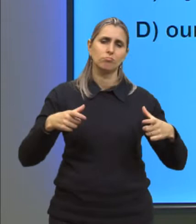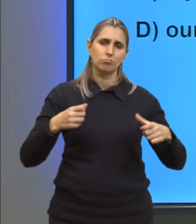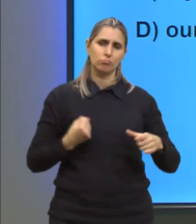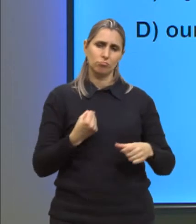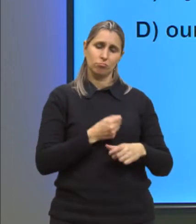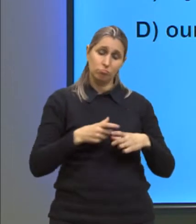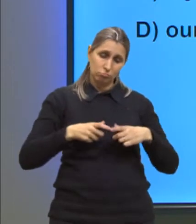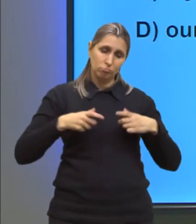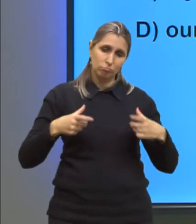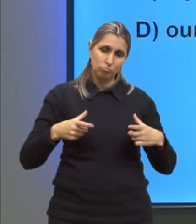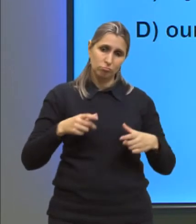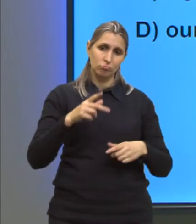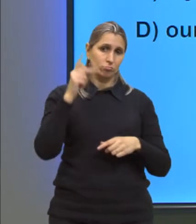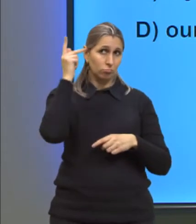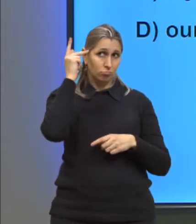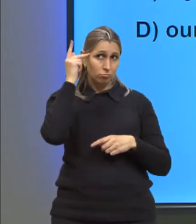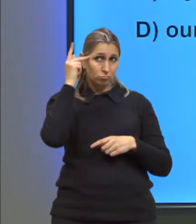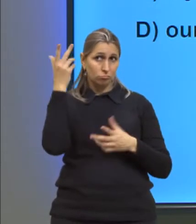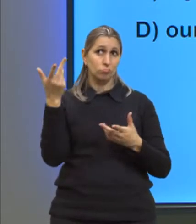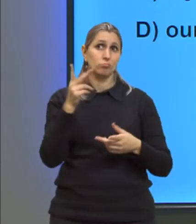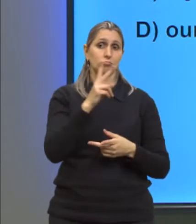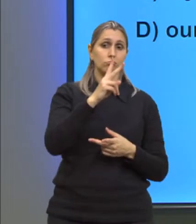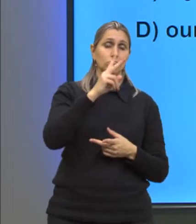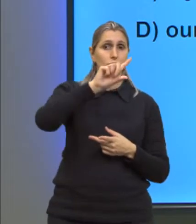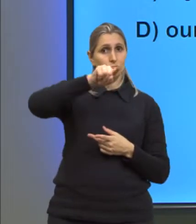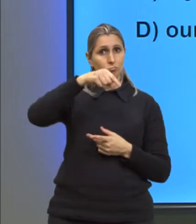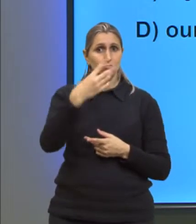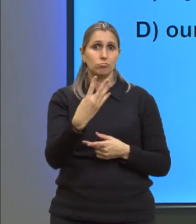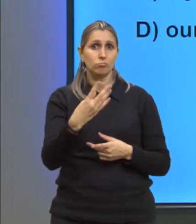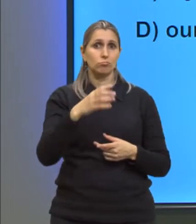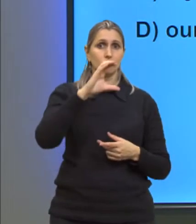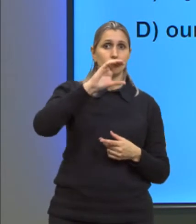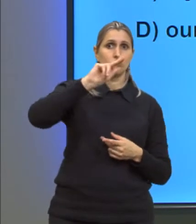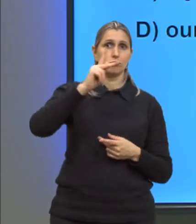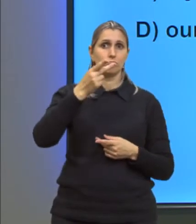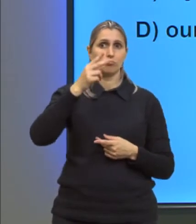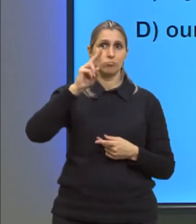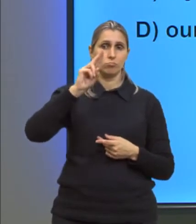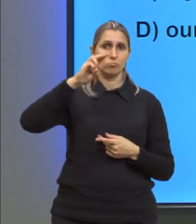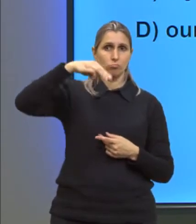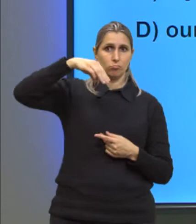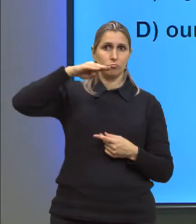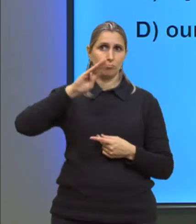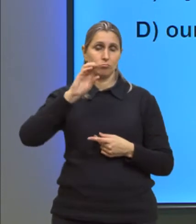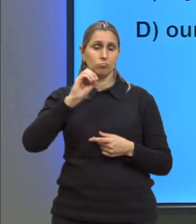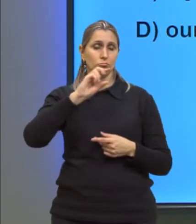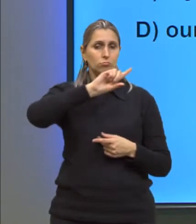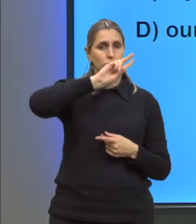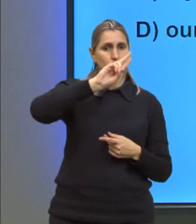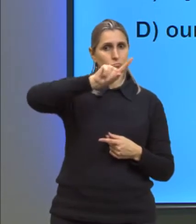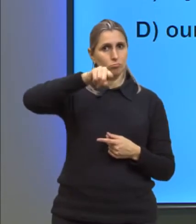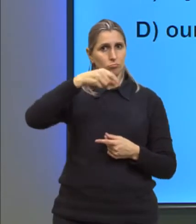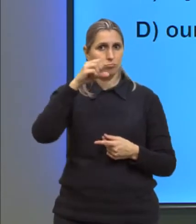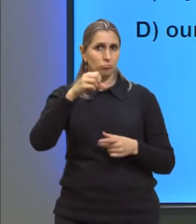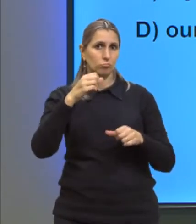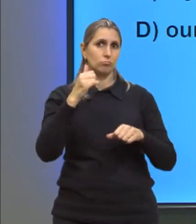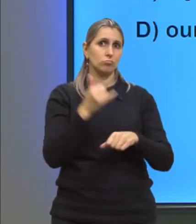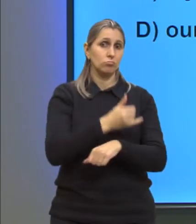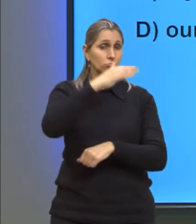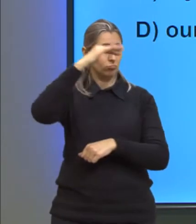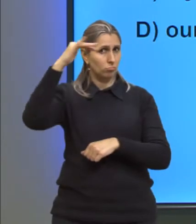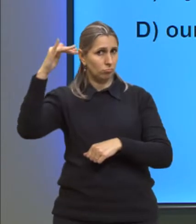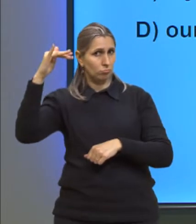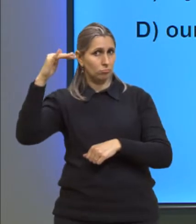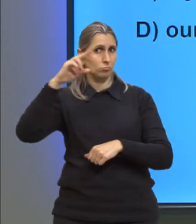de dilatação. A prata, 2,4, o chumbo, 2,9 e o alumínio de também